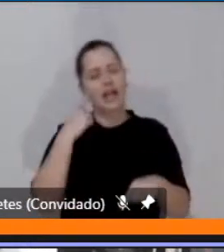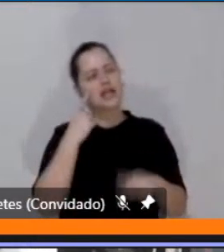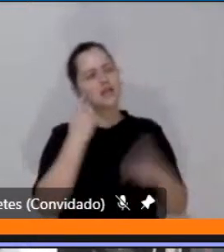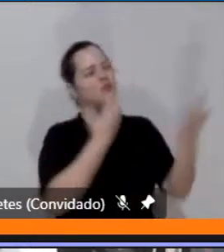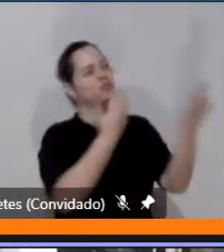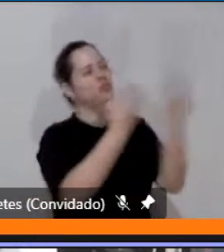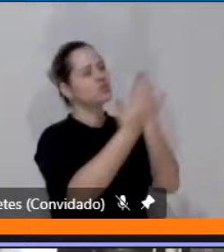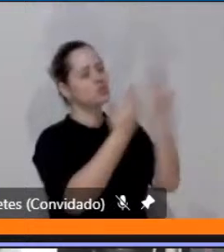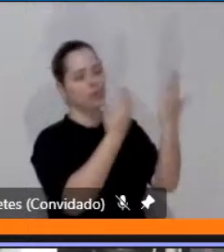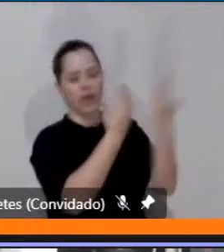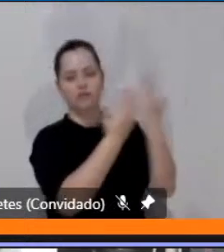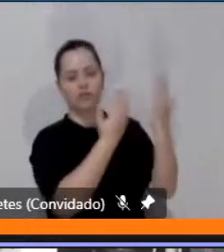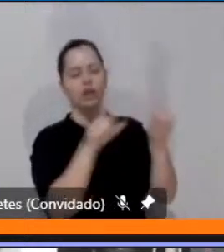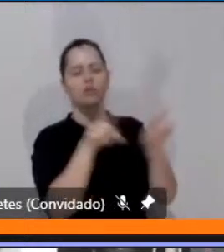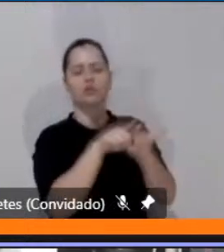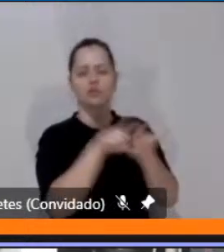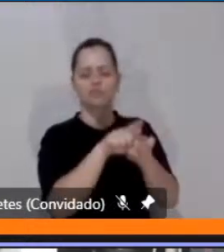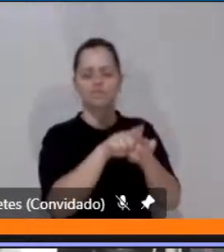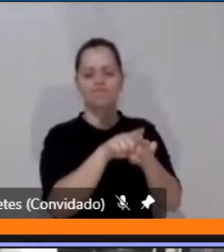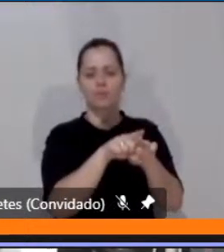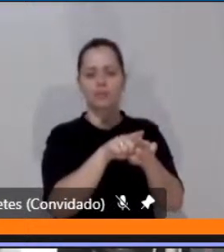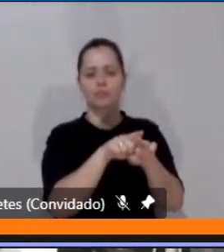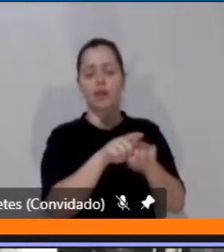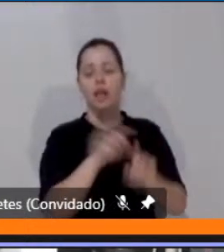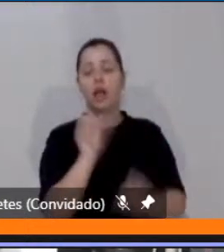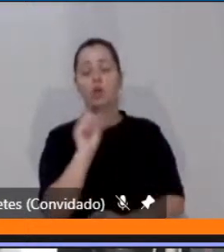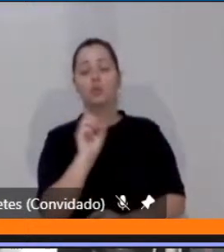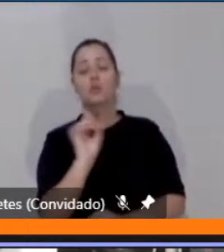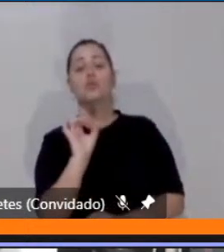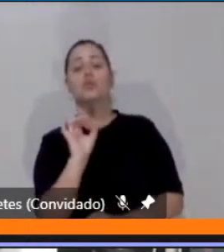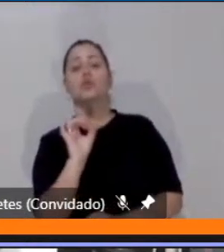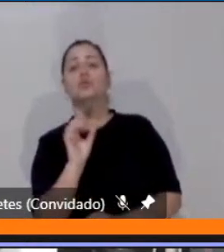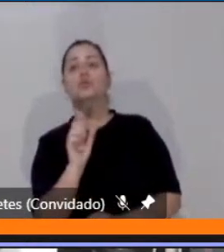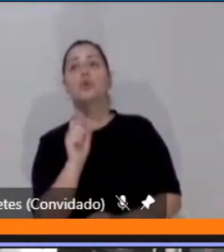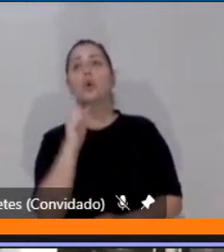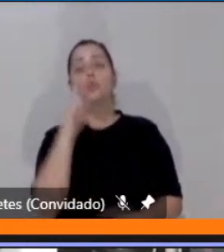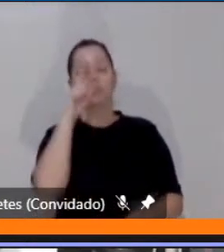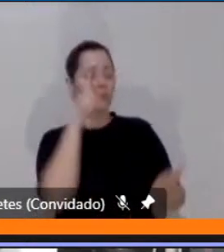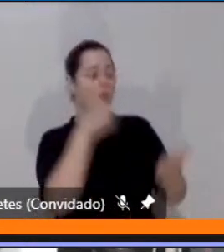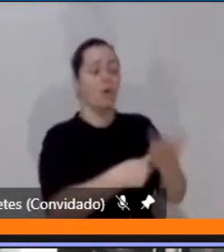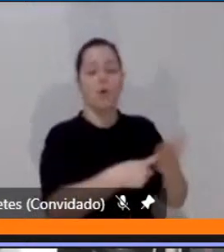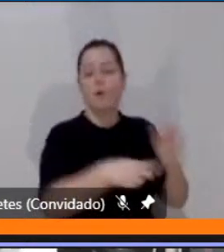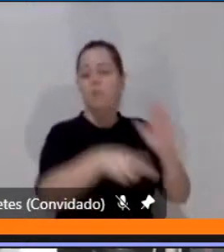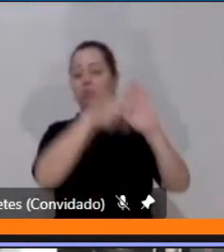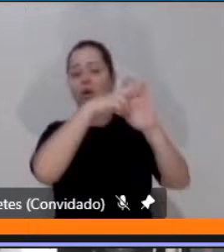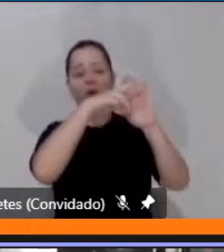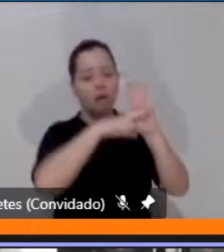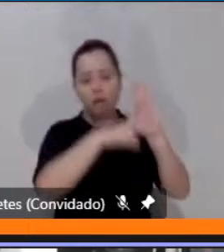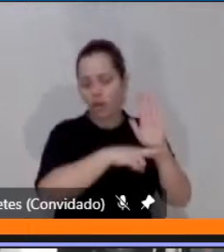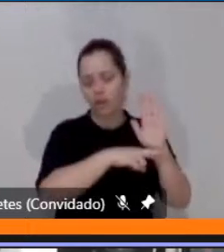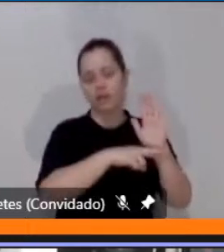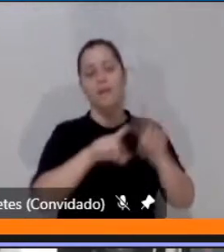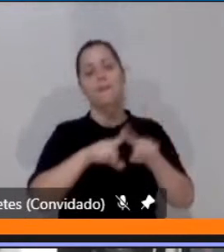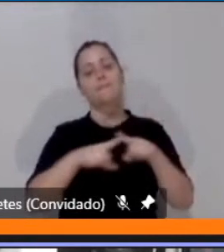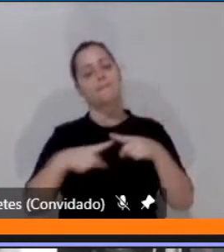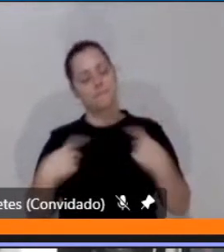também não só uma ordem, uma norma, mas uma